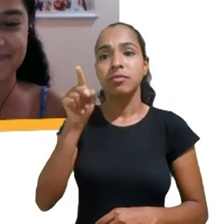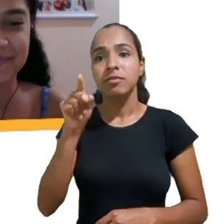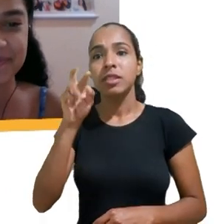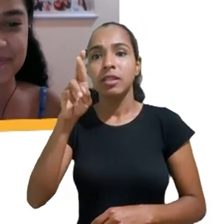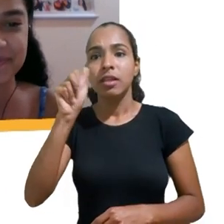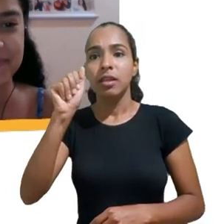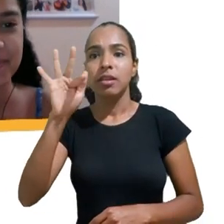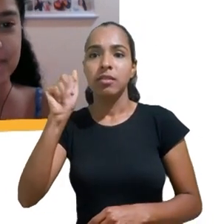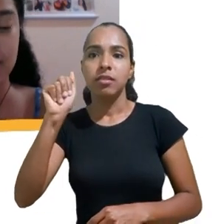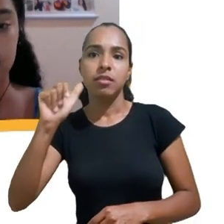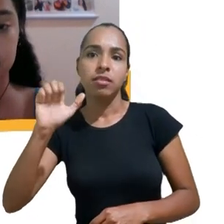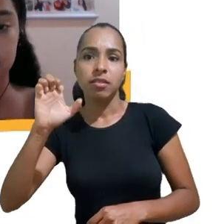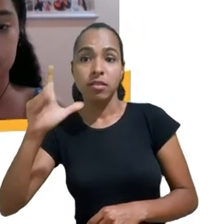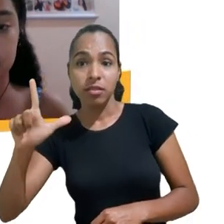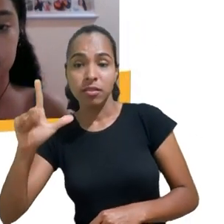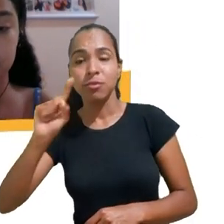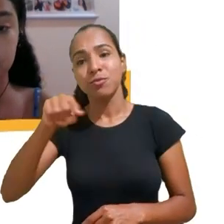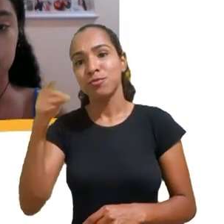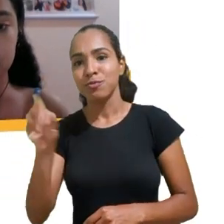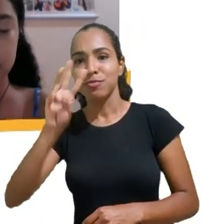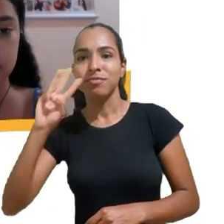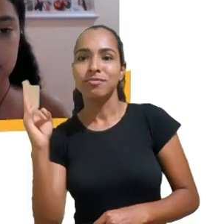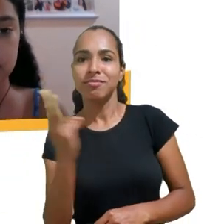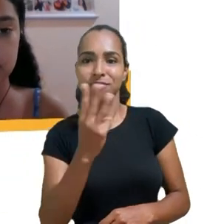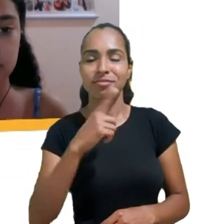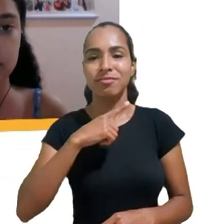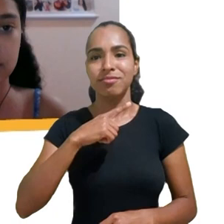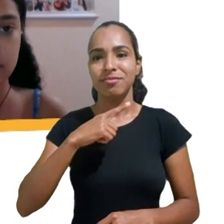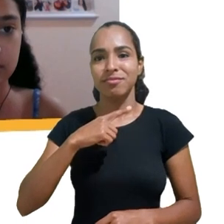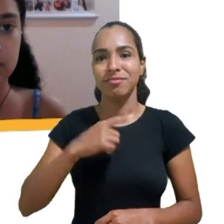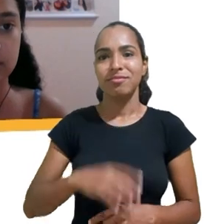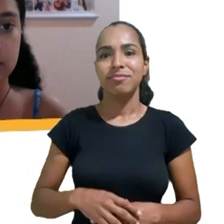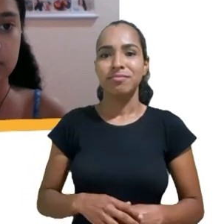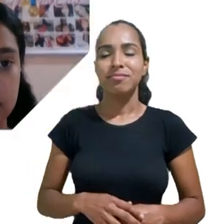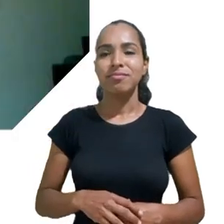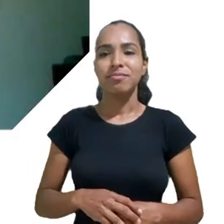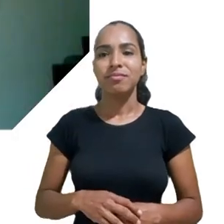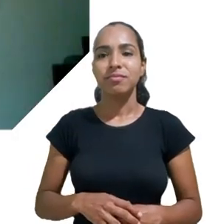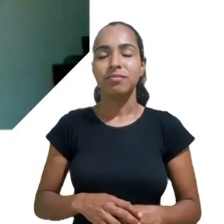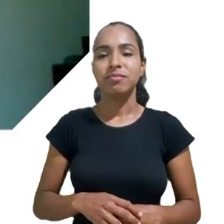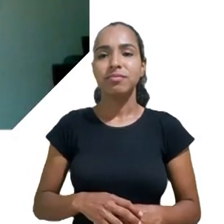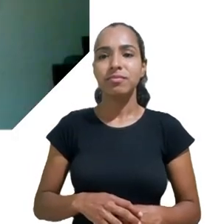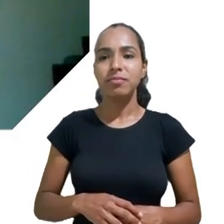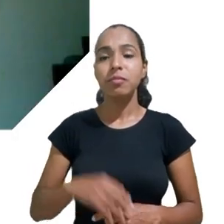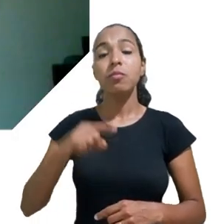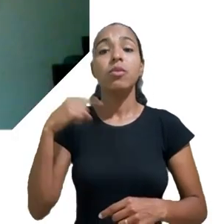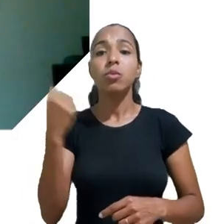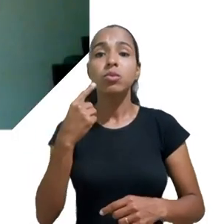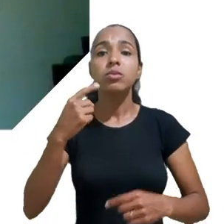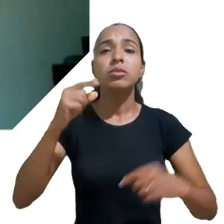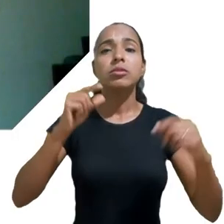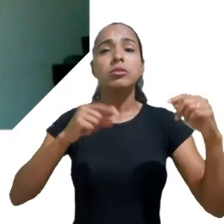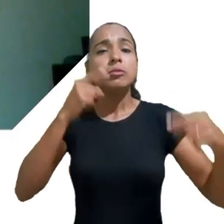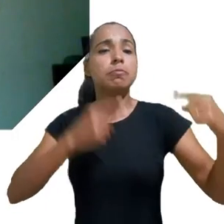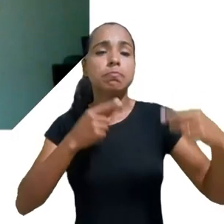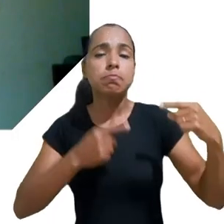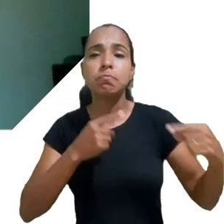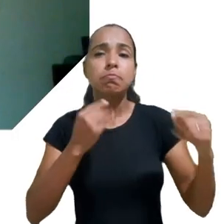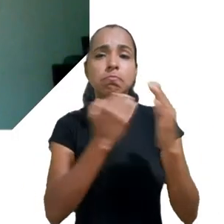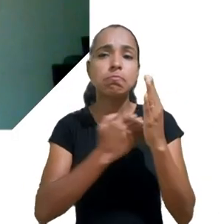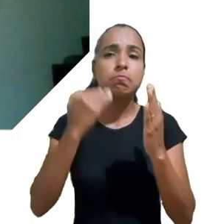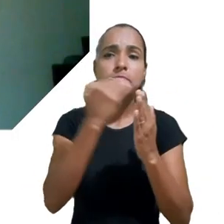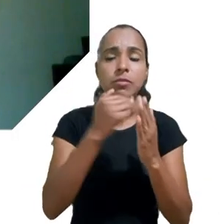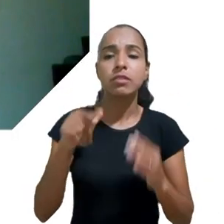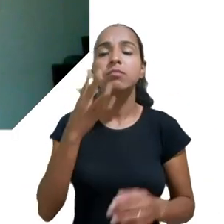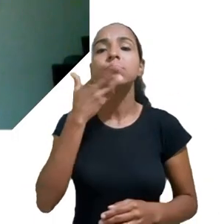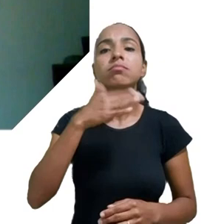mais tem sido discutida a questão dos riscos aos quais as crianças e os adolescentes estão expostas na internet. Esse é um espaço